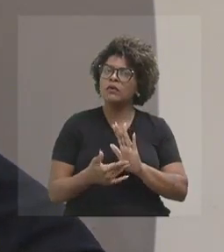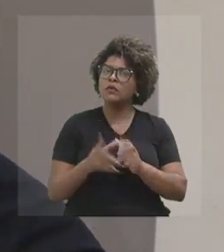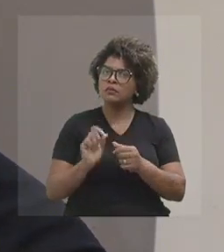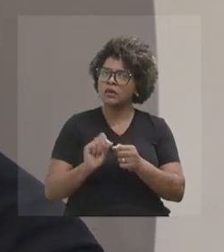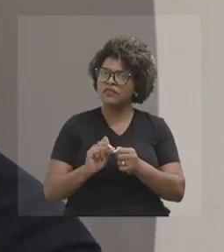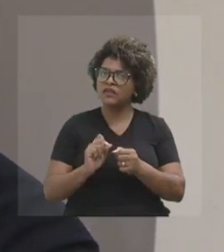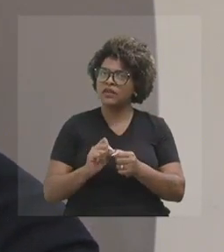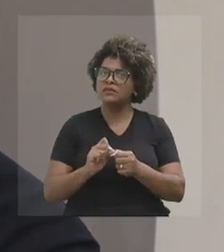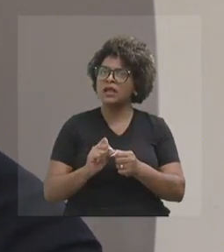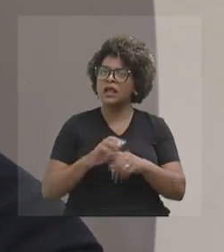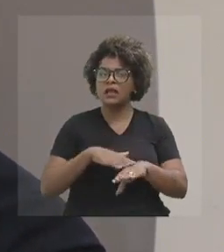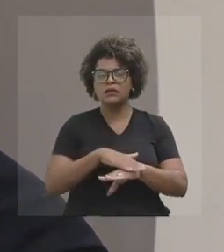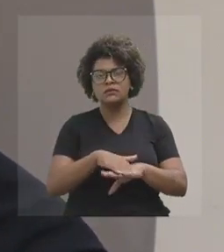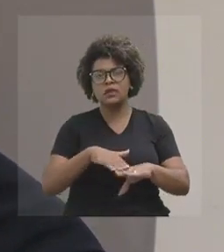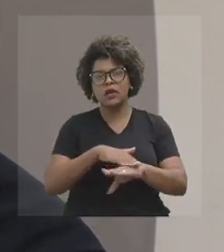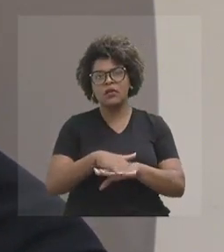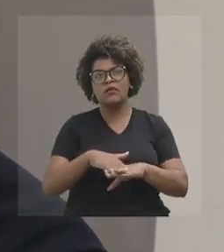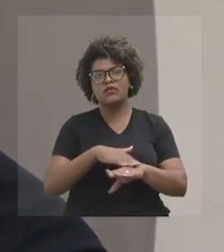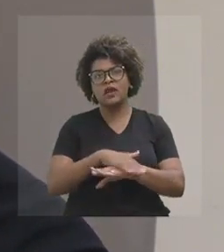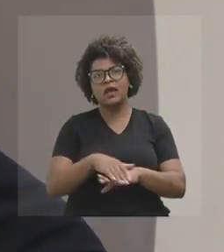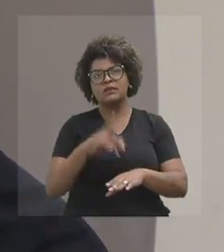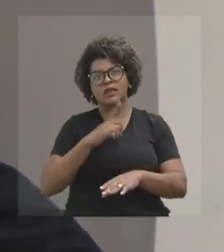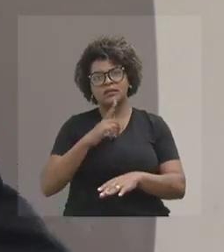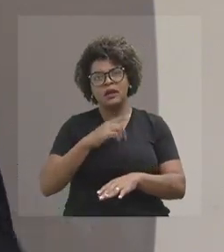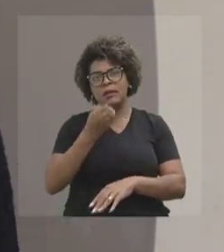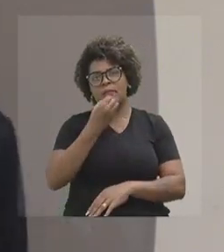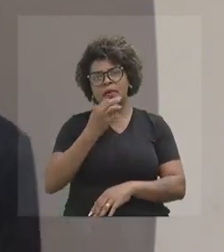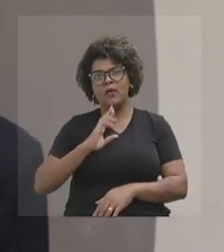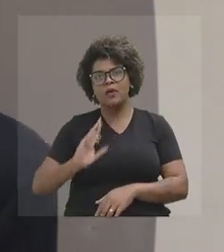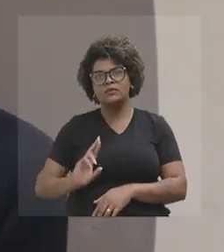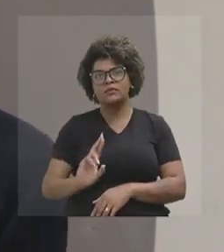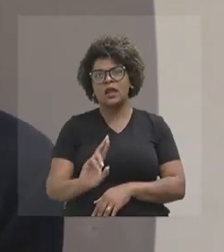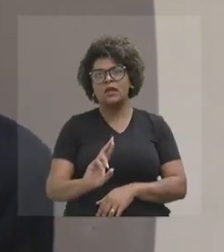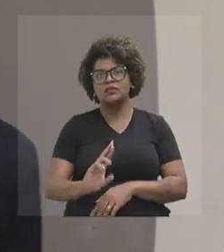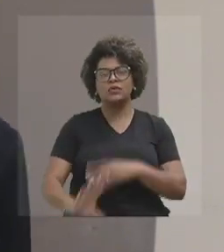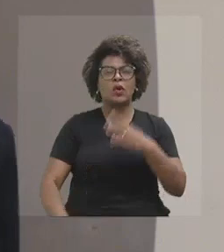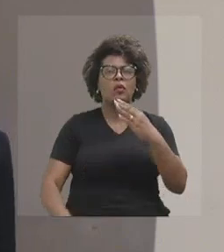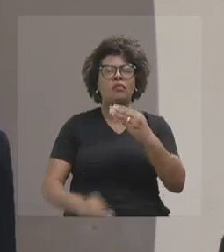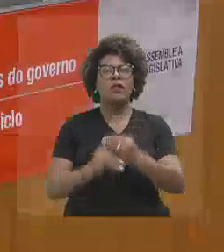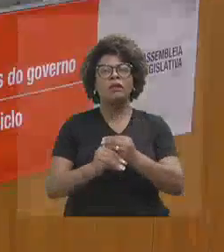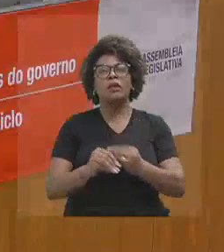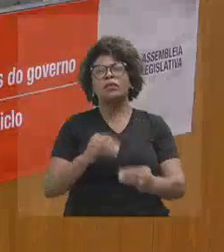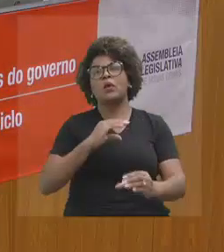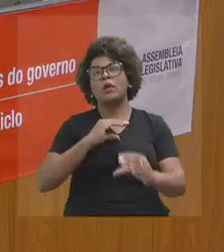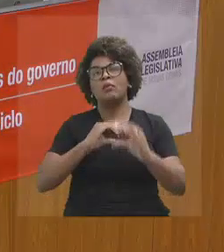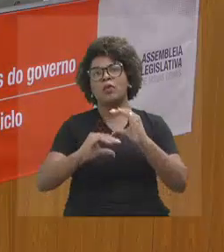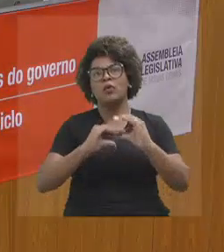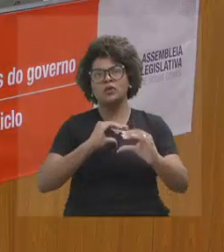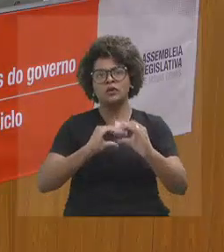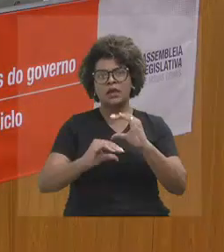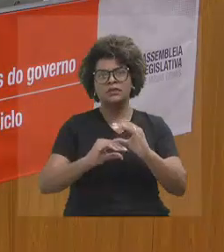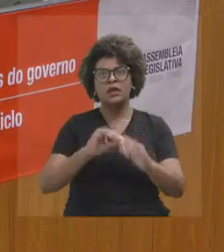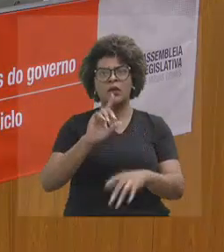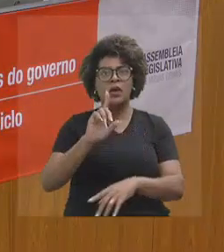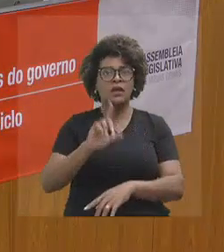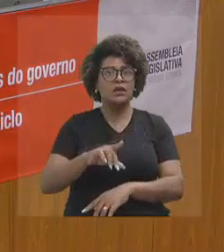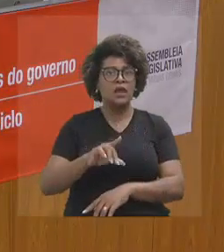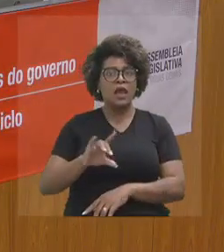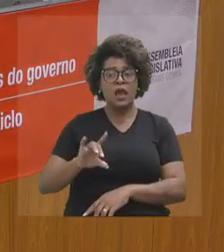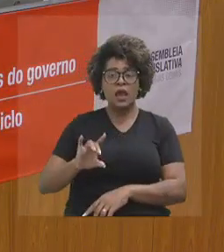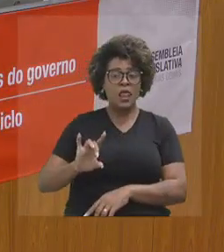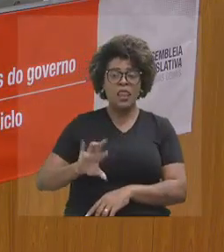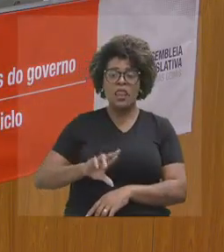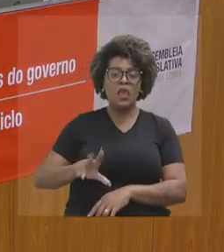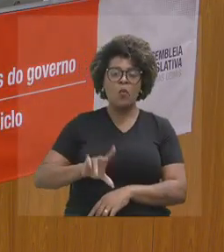gerar bons frutos. E aí, agora, gente completa com a comunicação, que é fazer, ao invés de só nós conversarmos com a